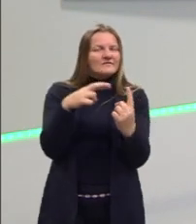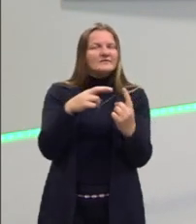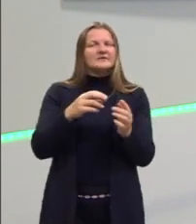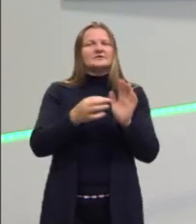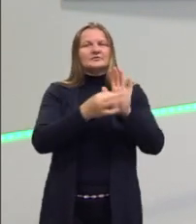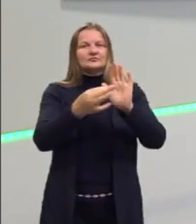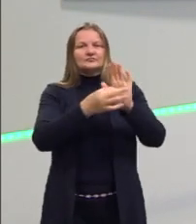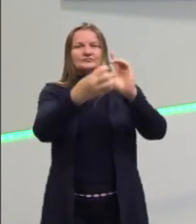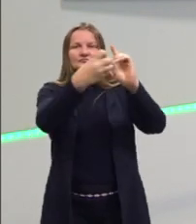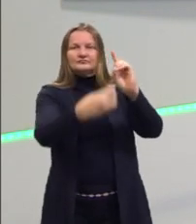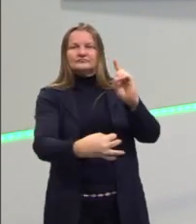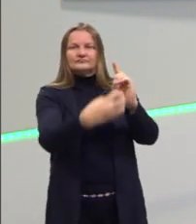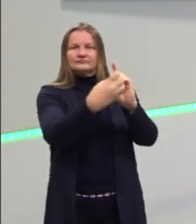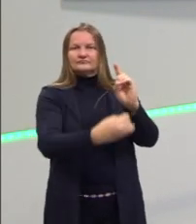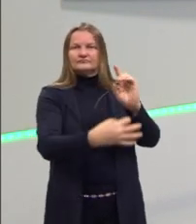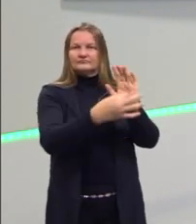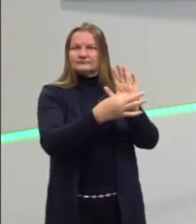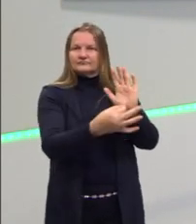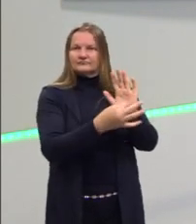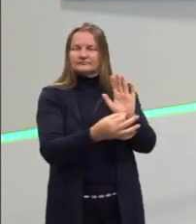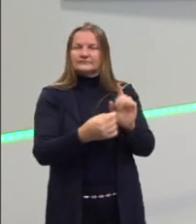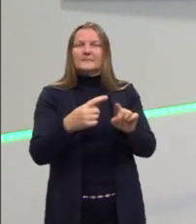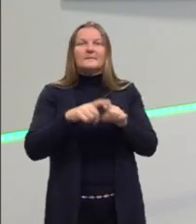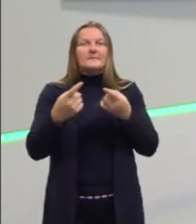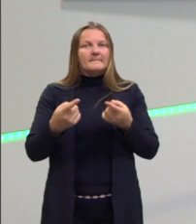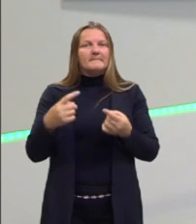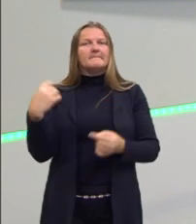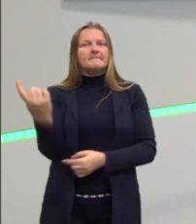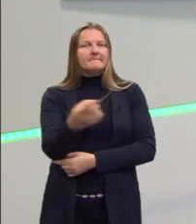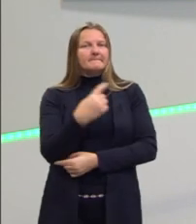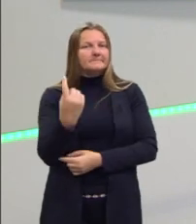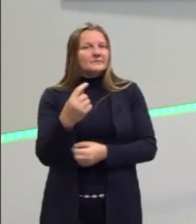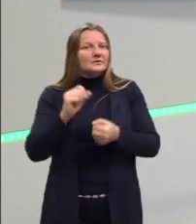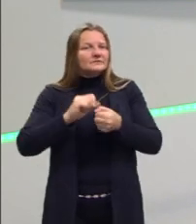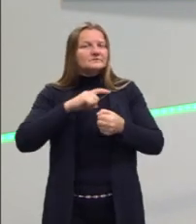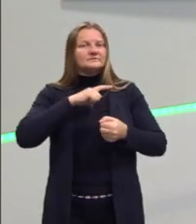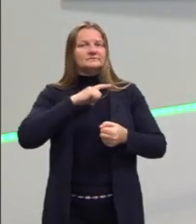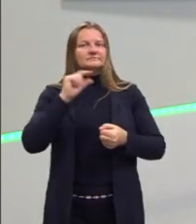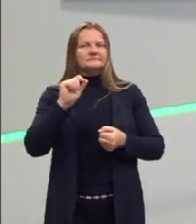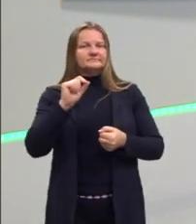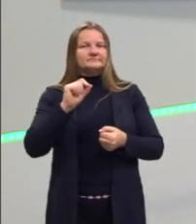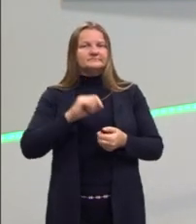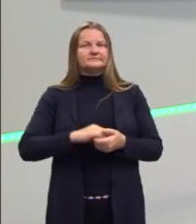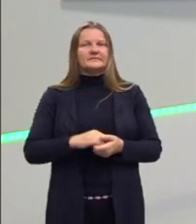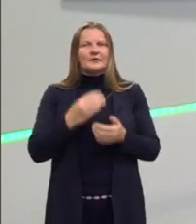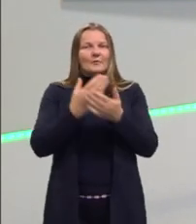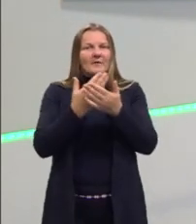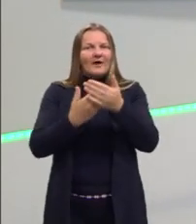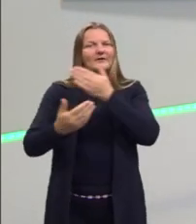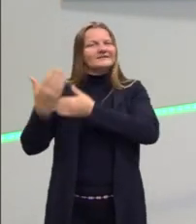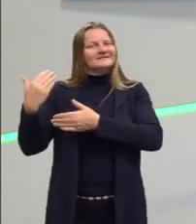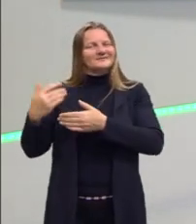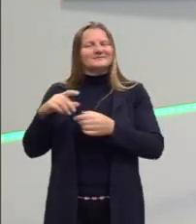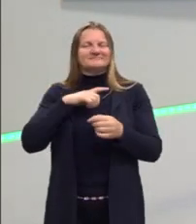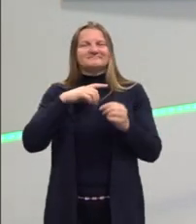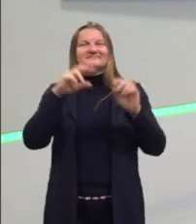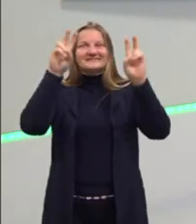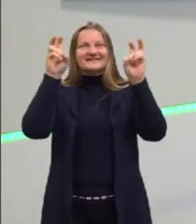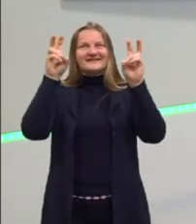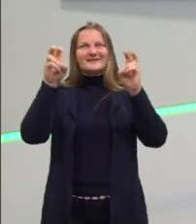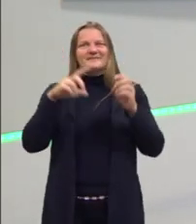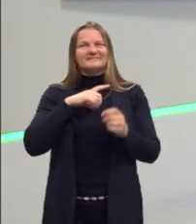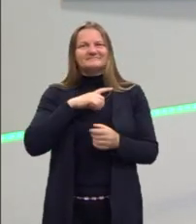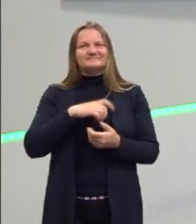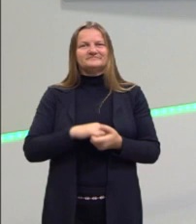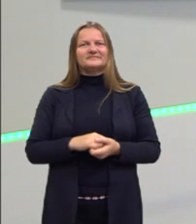dissertativo argumentativo. E nós, inclusive, temos uma aula anterior que fala sobre isso. Tem lá